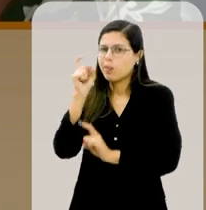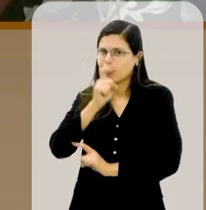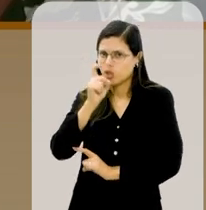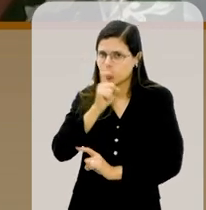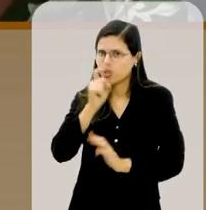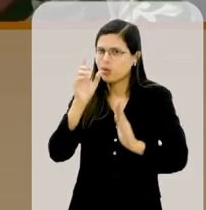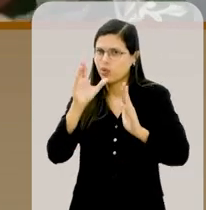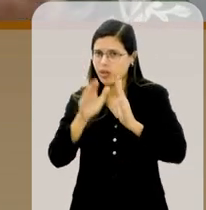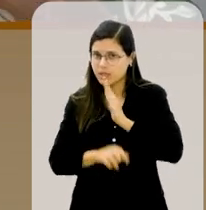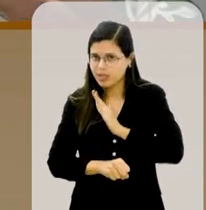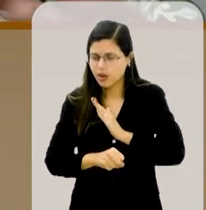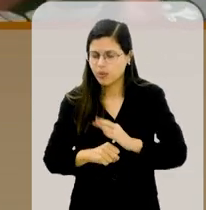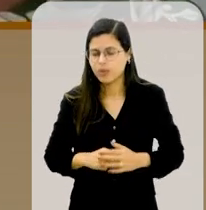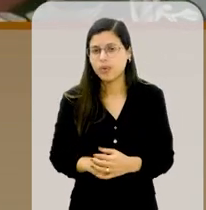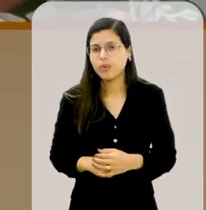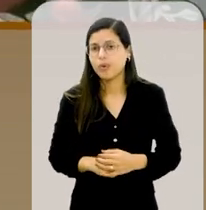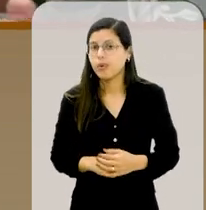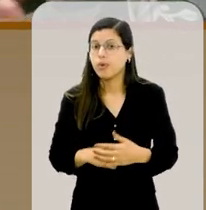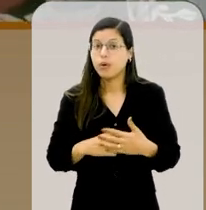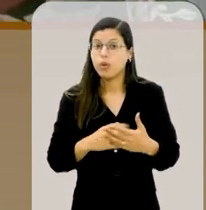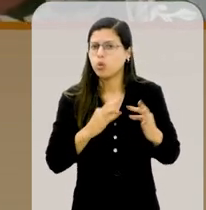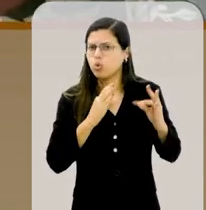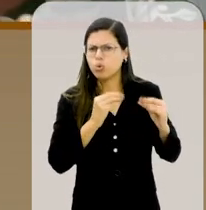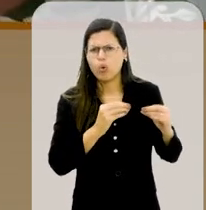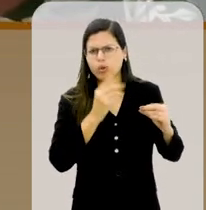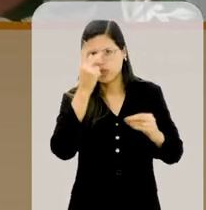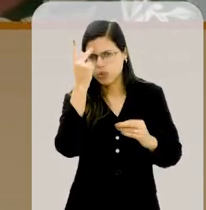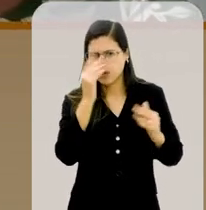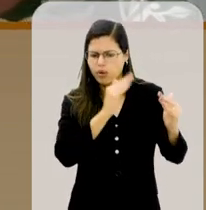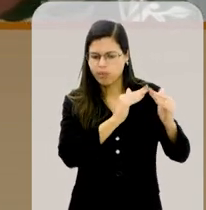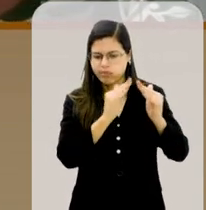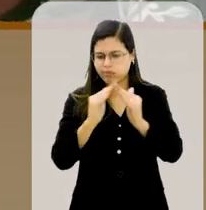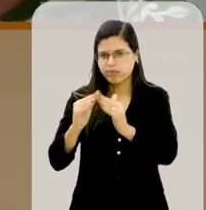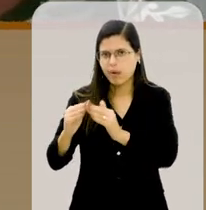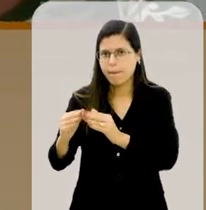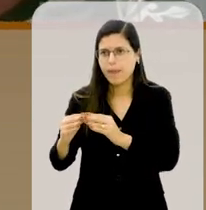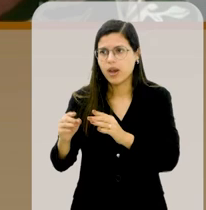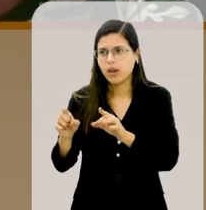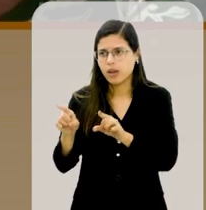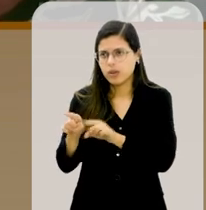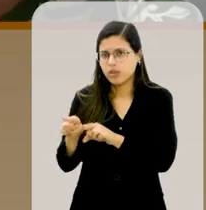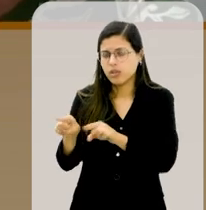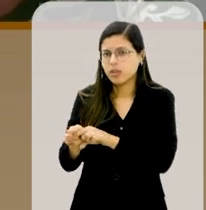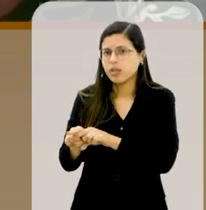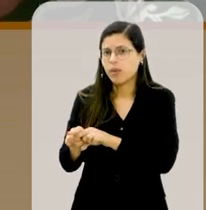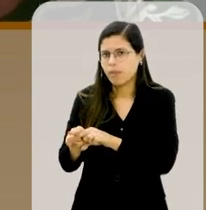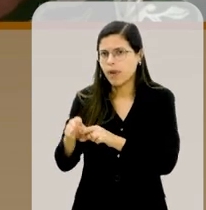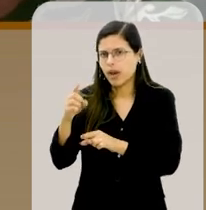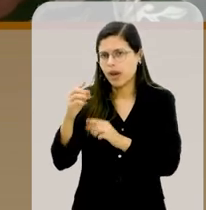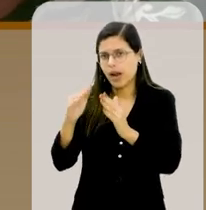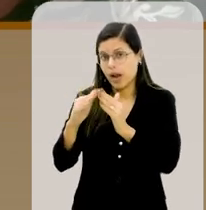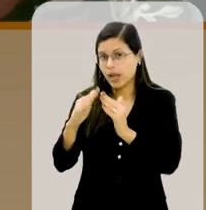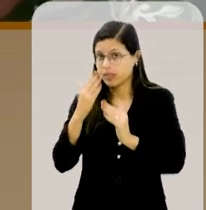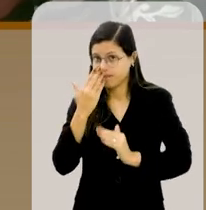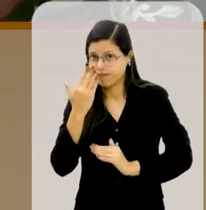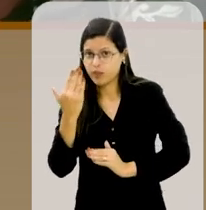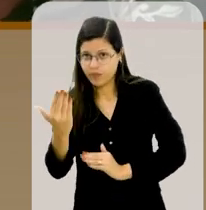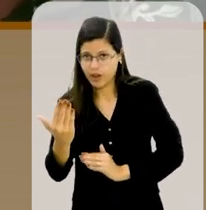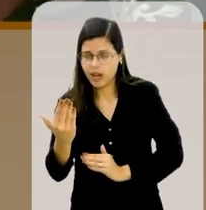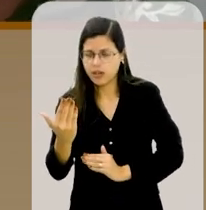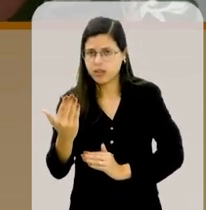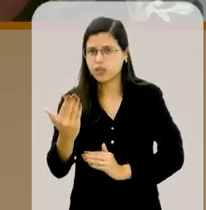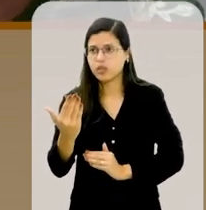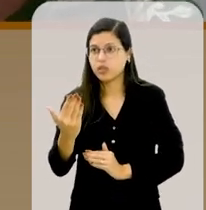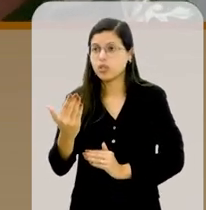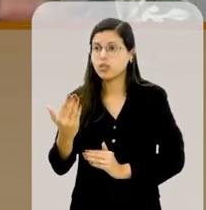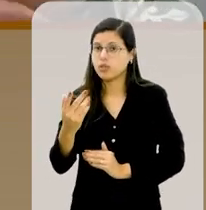assalto onde todos os vizinhos e o vigia que morava na casa de fronte, que cuidava da casa em